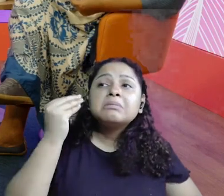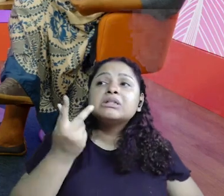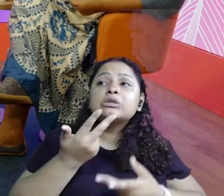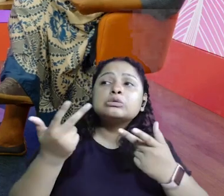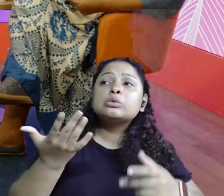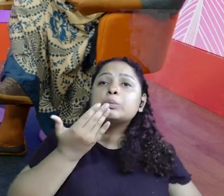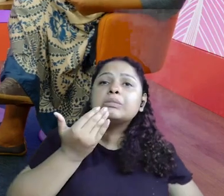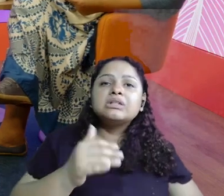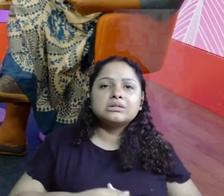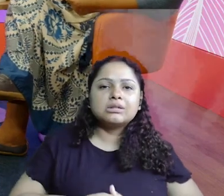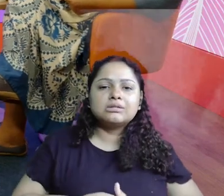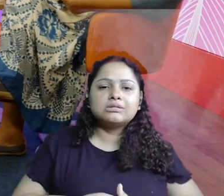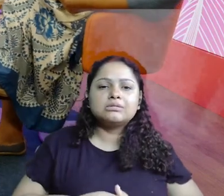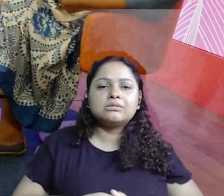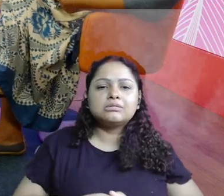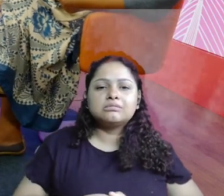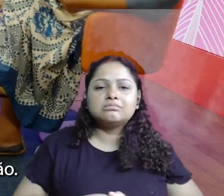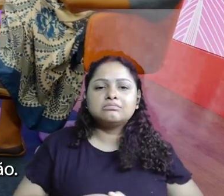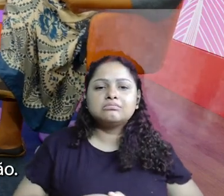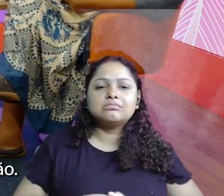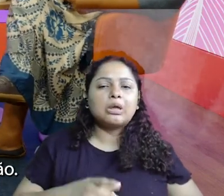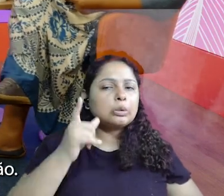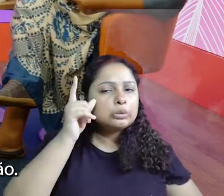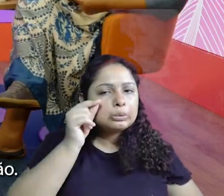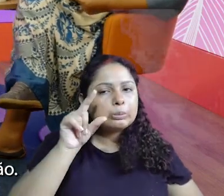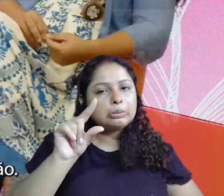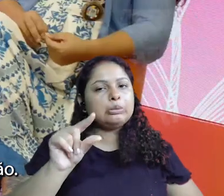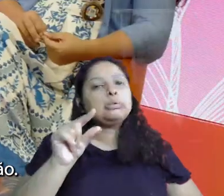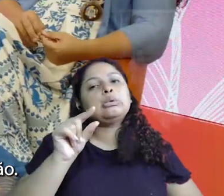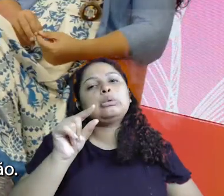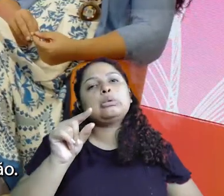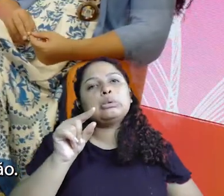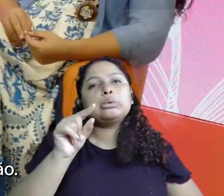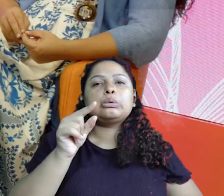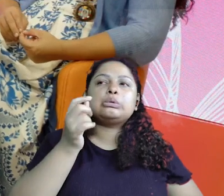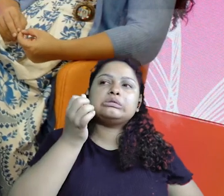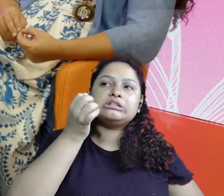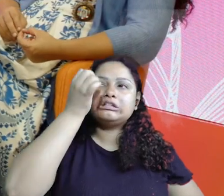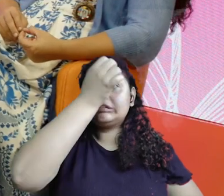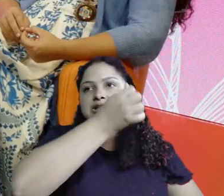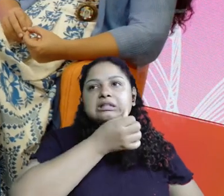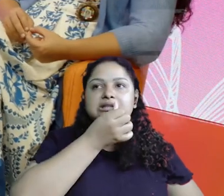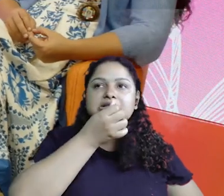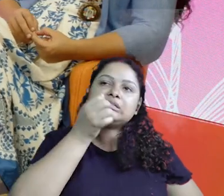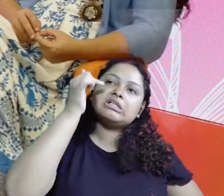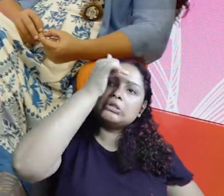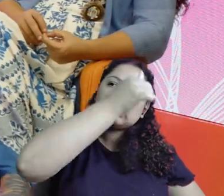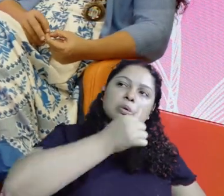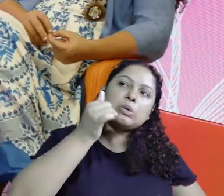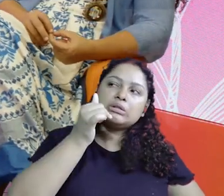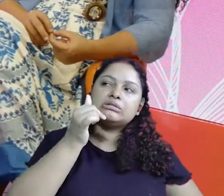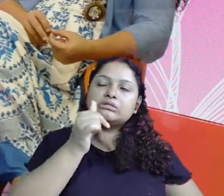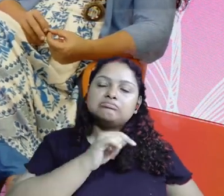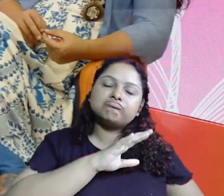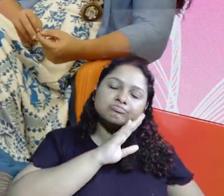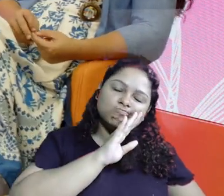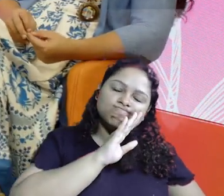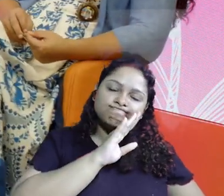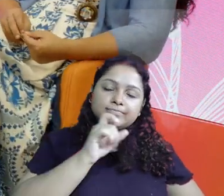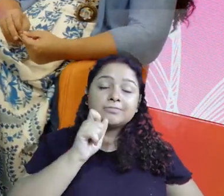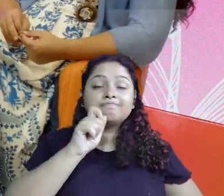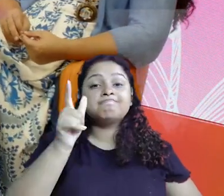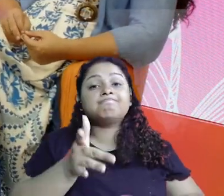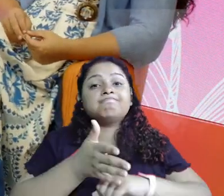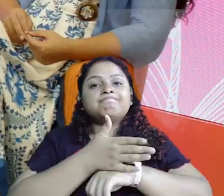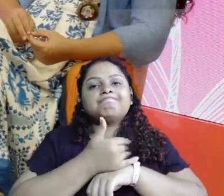acontece de madrugada. De madrugada? Você vai dormir muito tarde? Eu durmo pouco, não durmo muito não, eu durmo umas 6, 7 horas, acordo bem